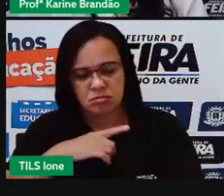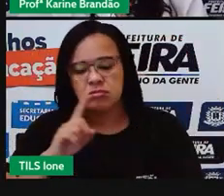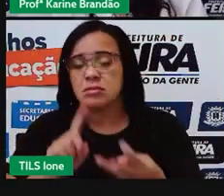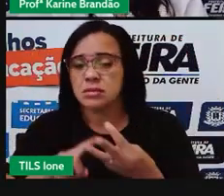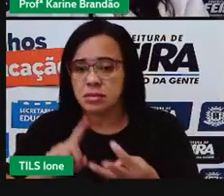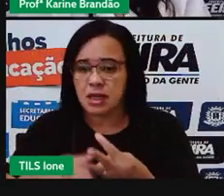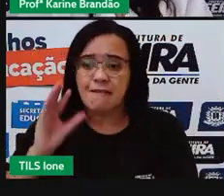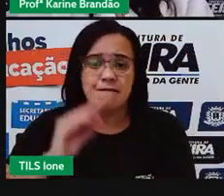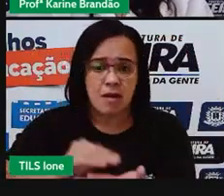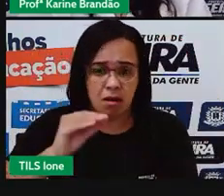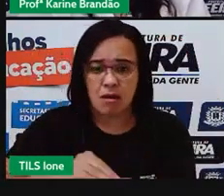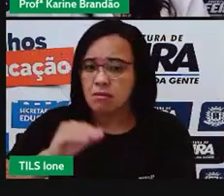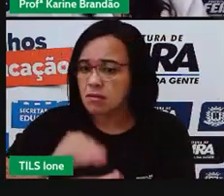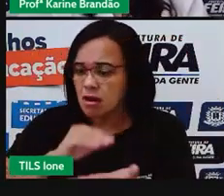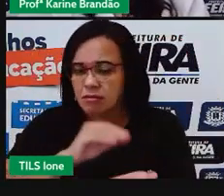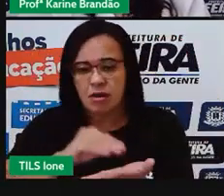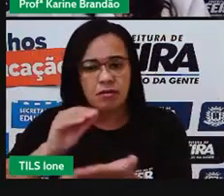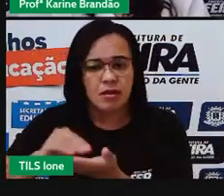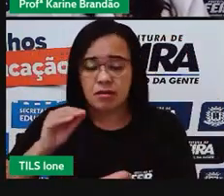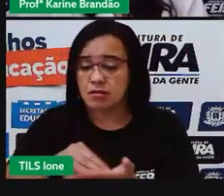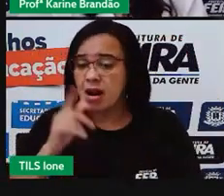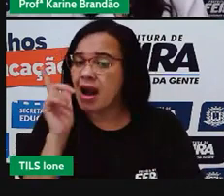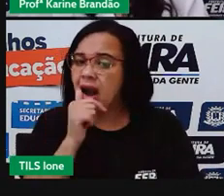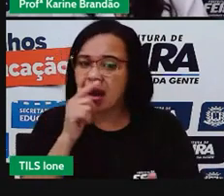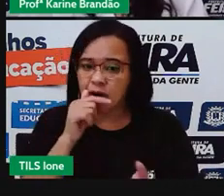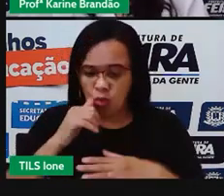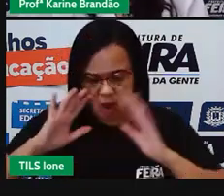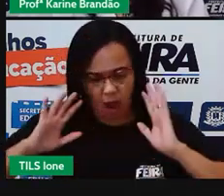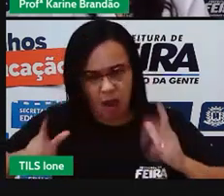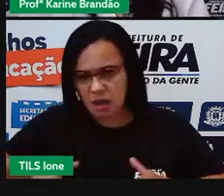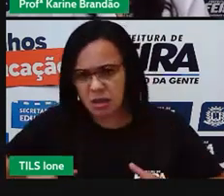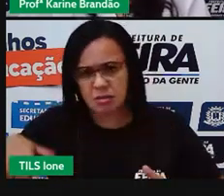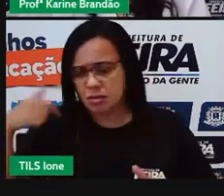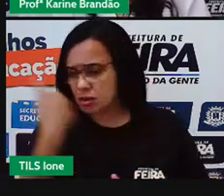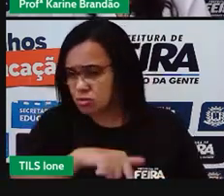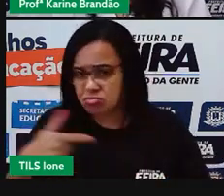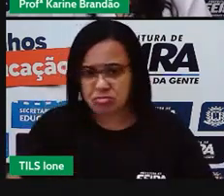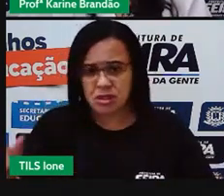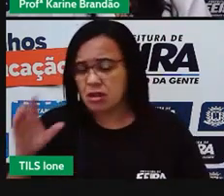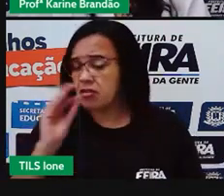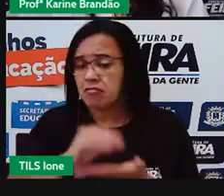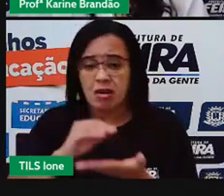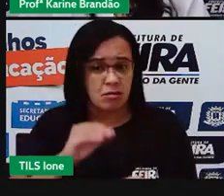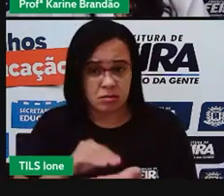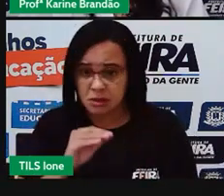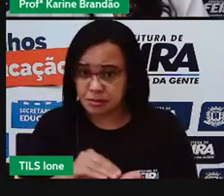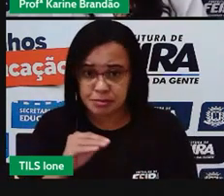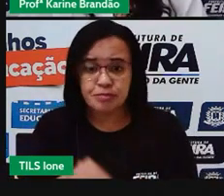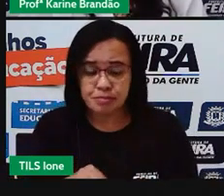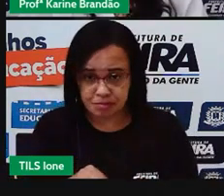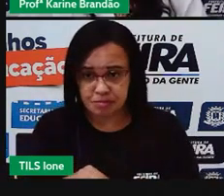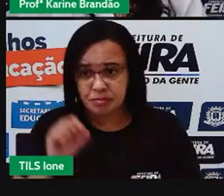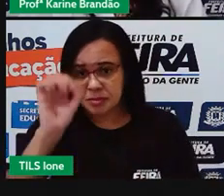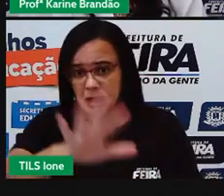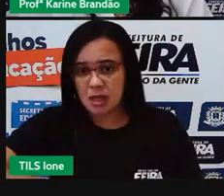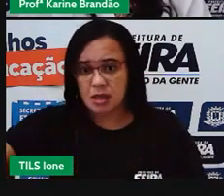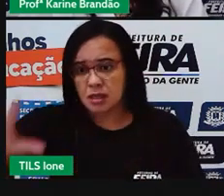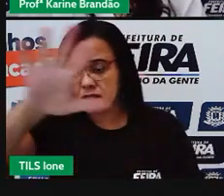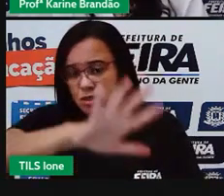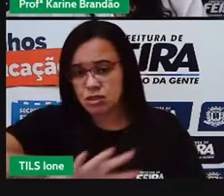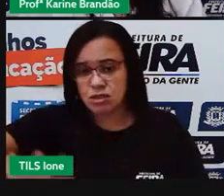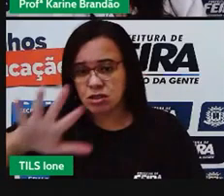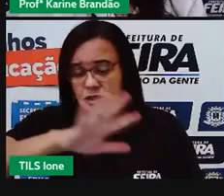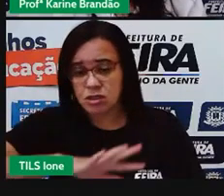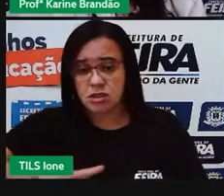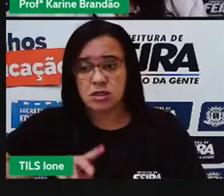falta de água tratada de qualidade no local, na região do nosso país onde